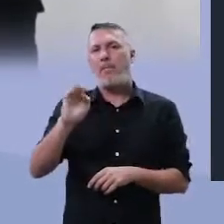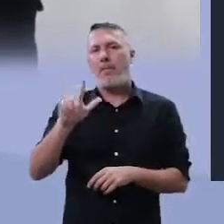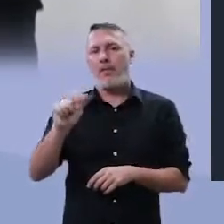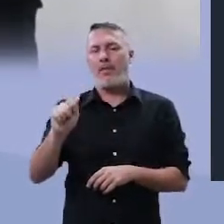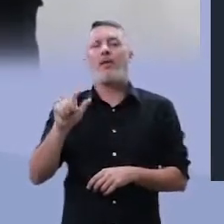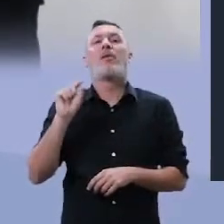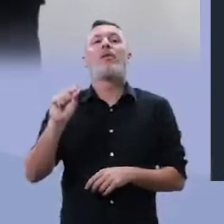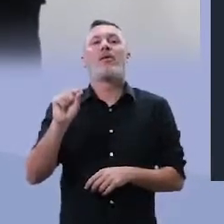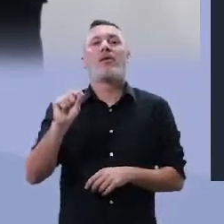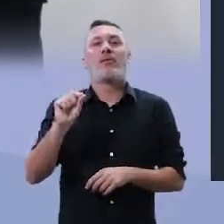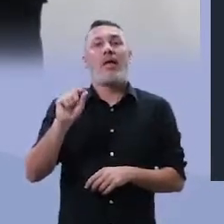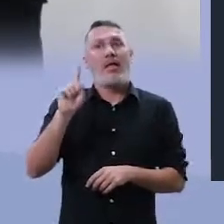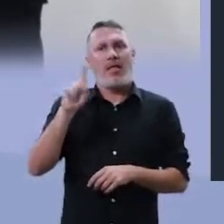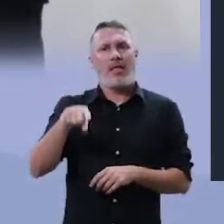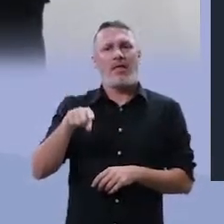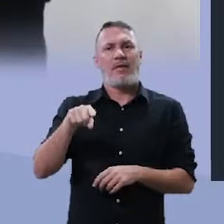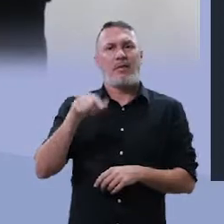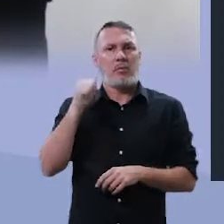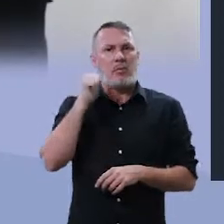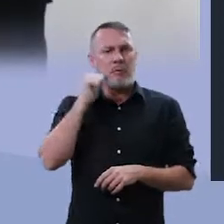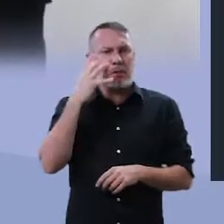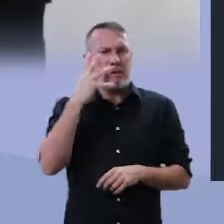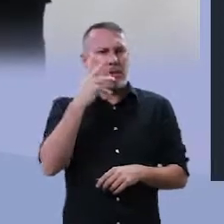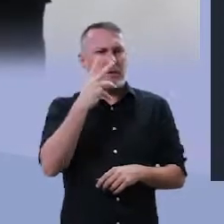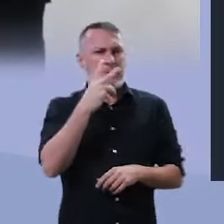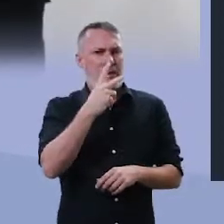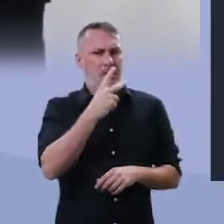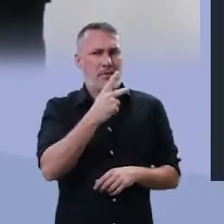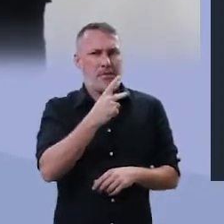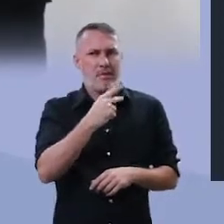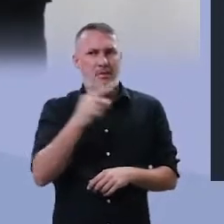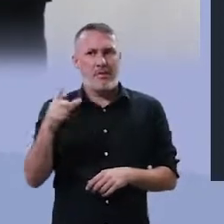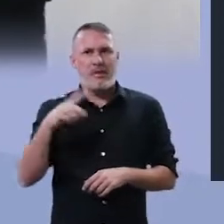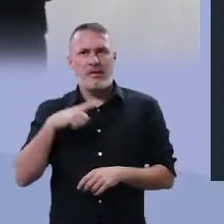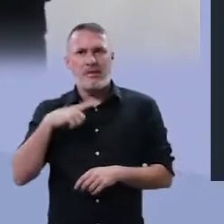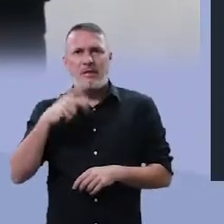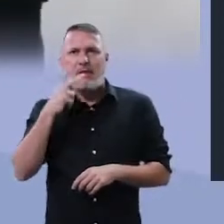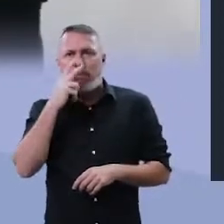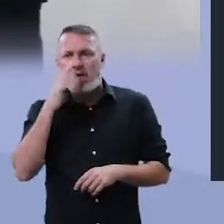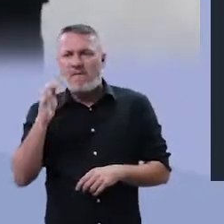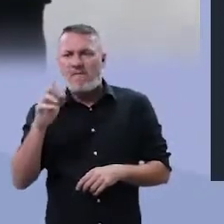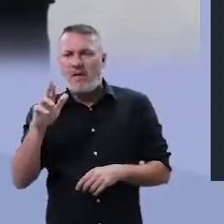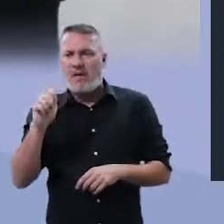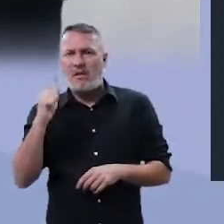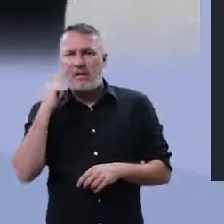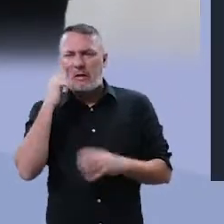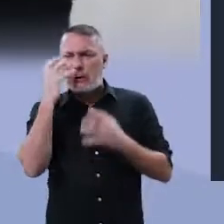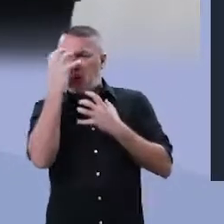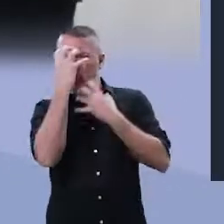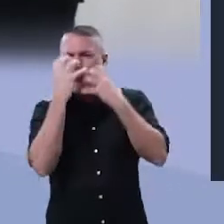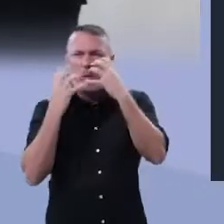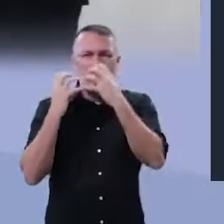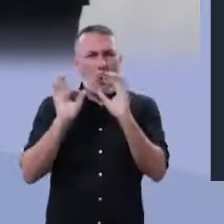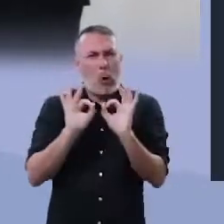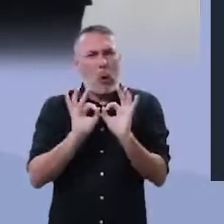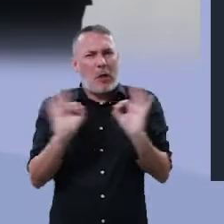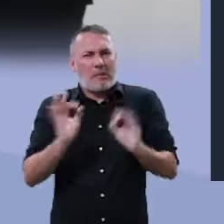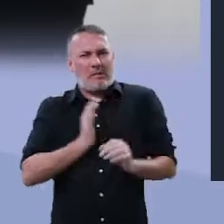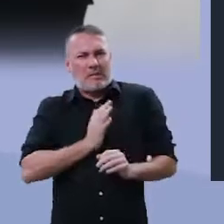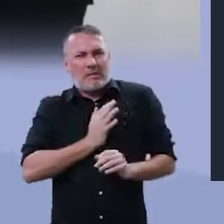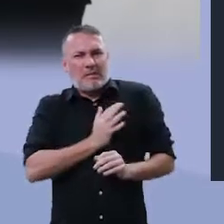-se por uma fera horrorizada, transformada, desfigurada.